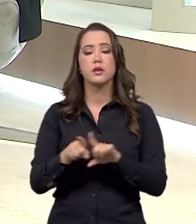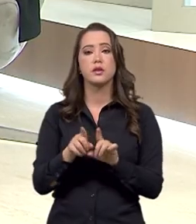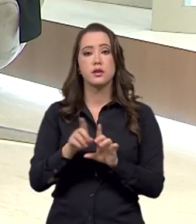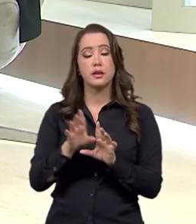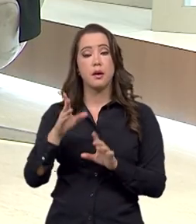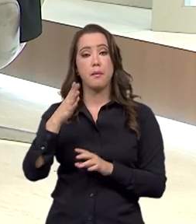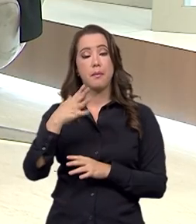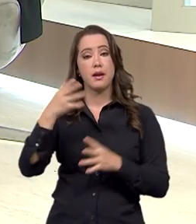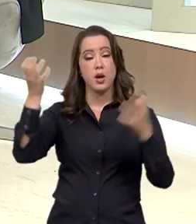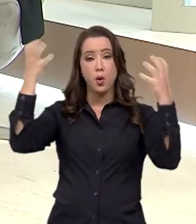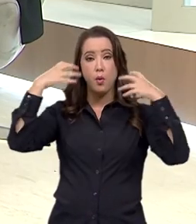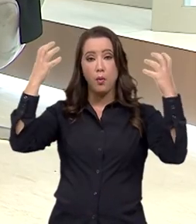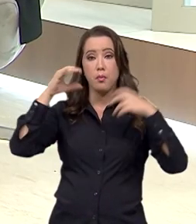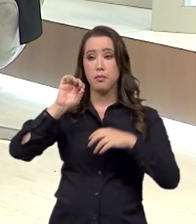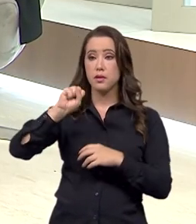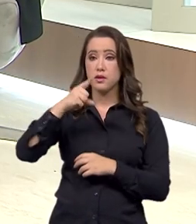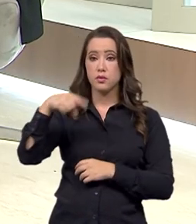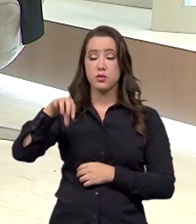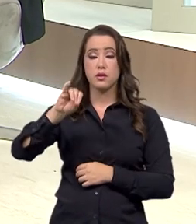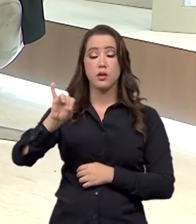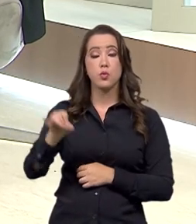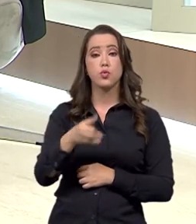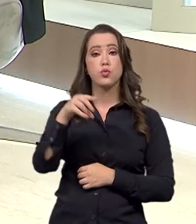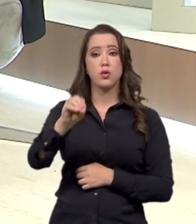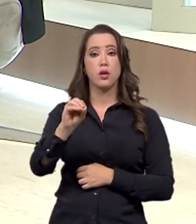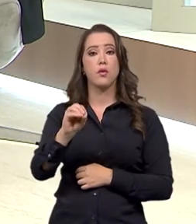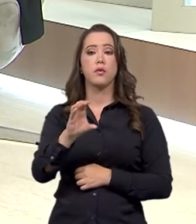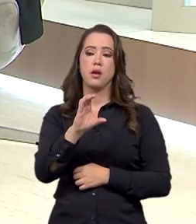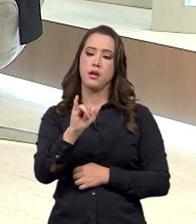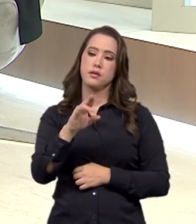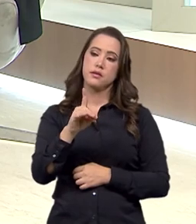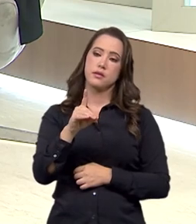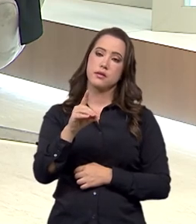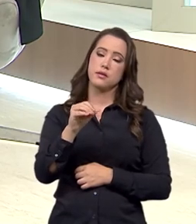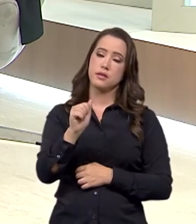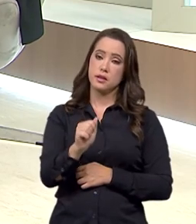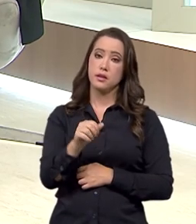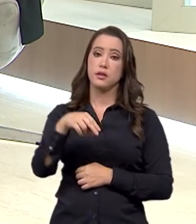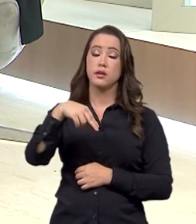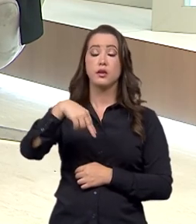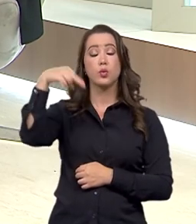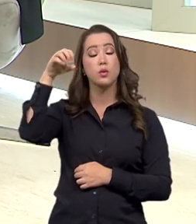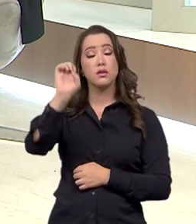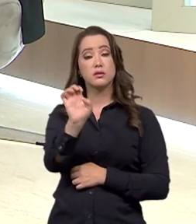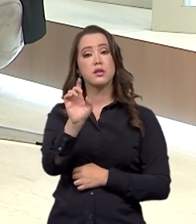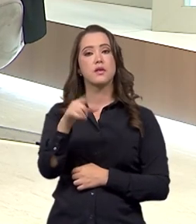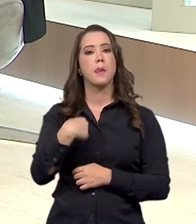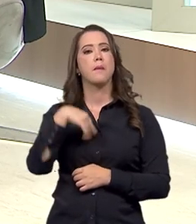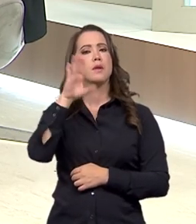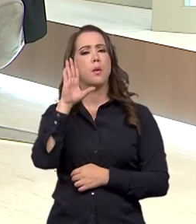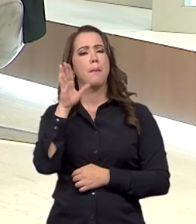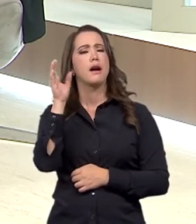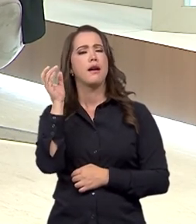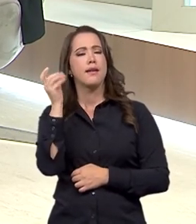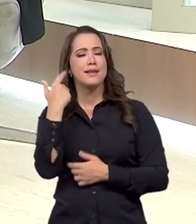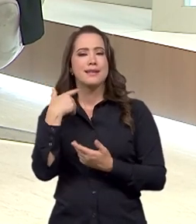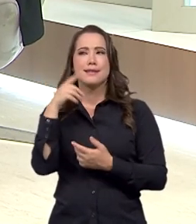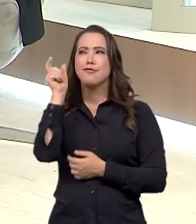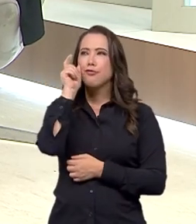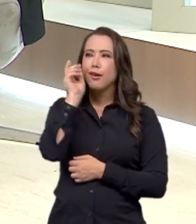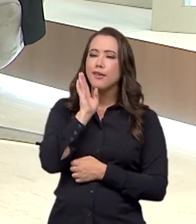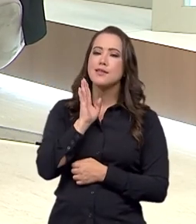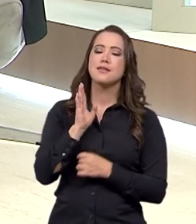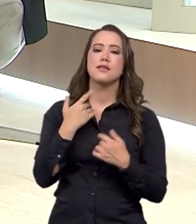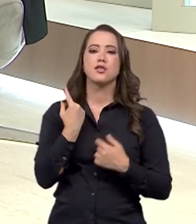a ciranda do Nordeste. A cada dia esse número aumenta mais. E o mais interessante, até, Paulo, estava pensando esses dias, estamos em plena